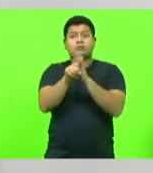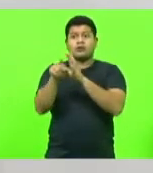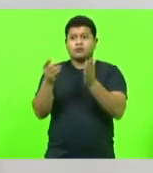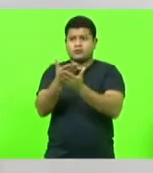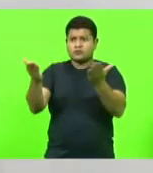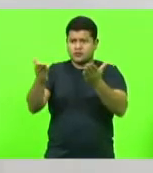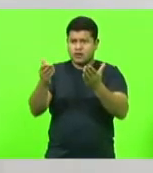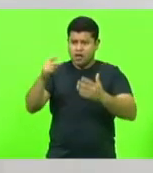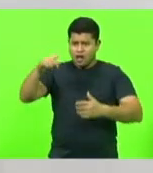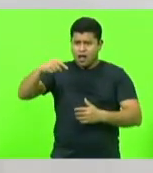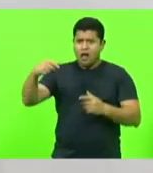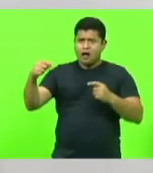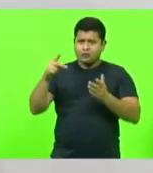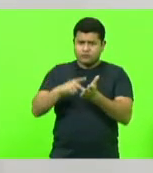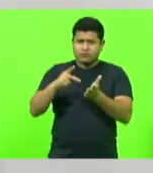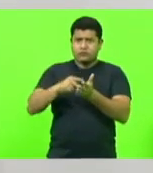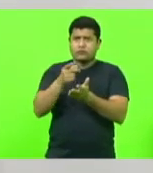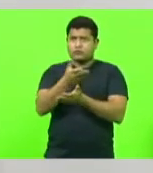esposas?